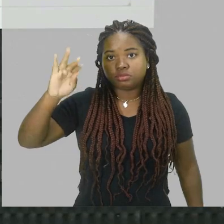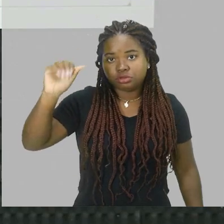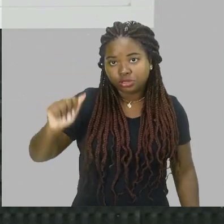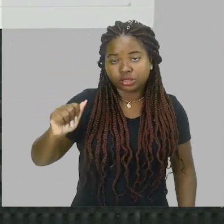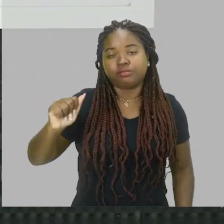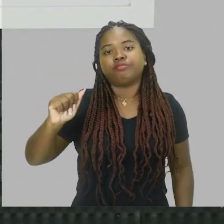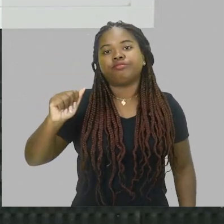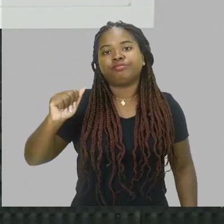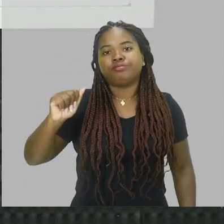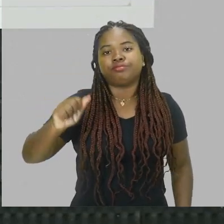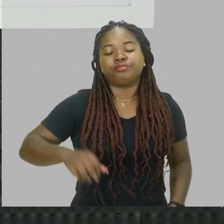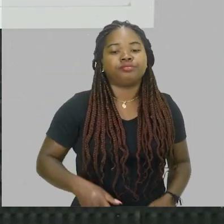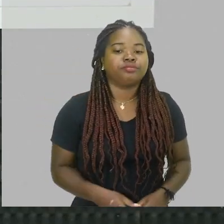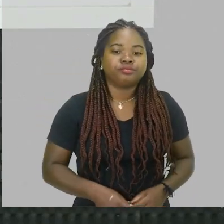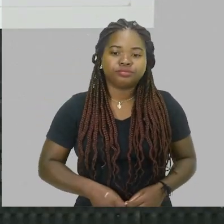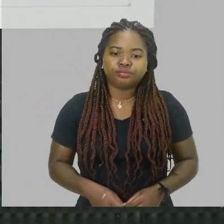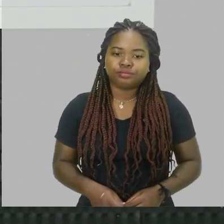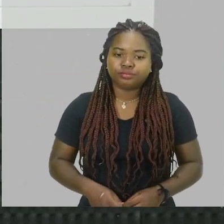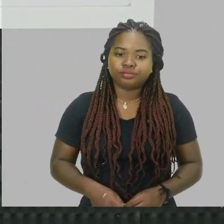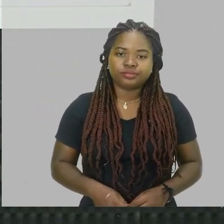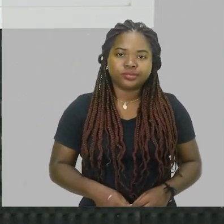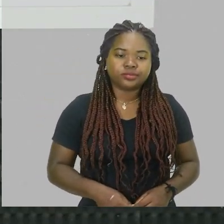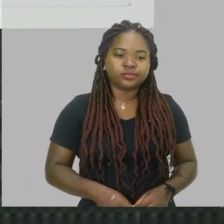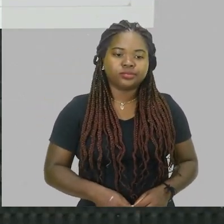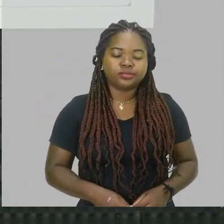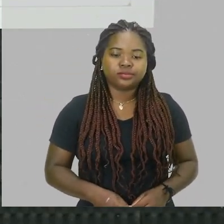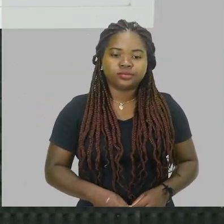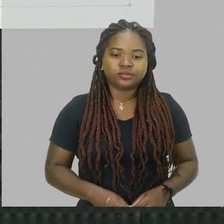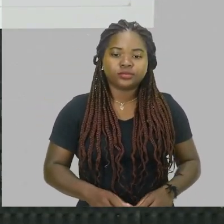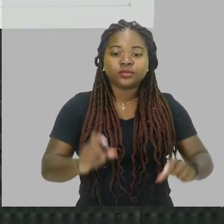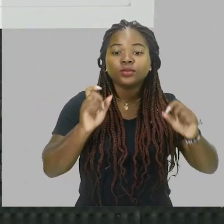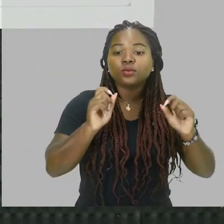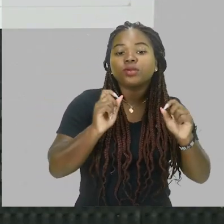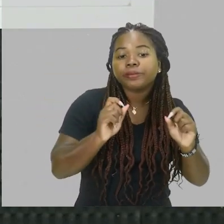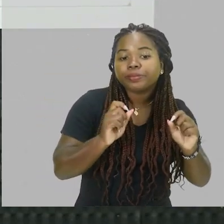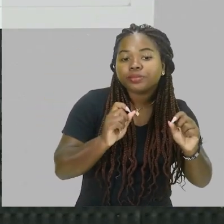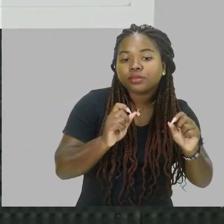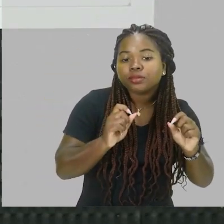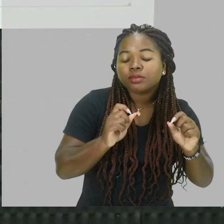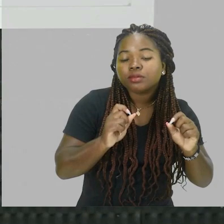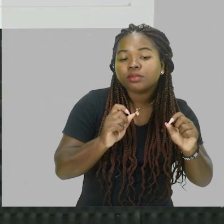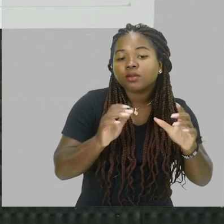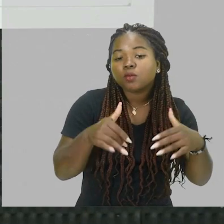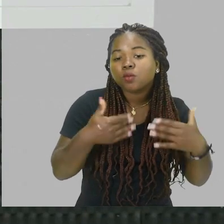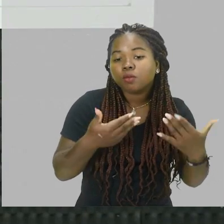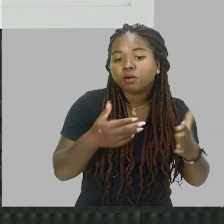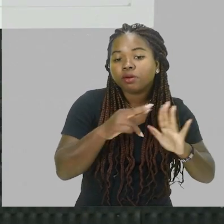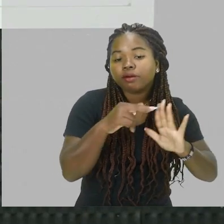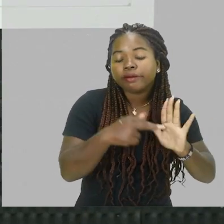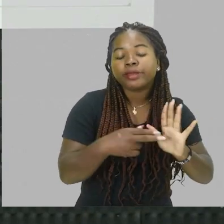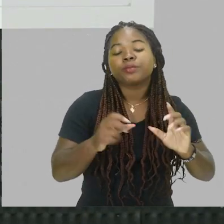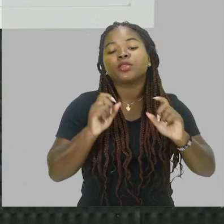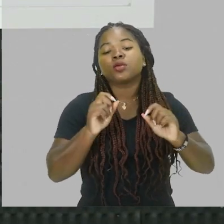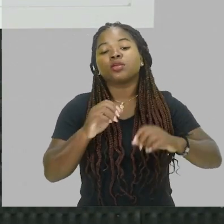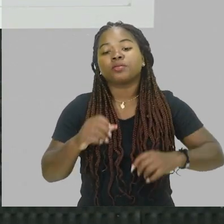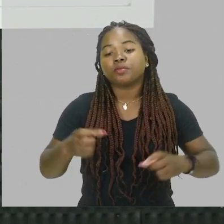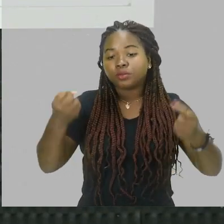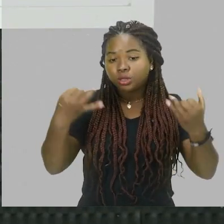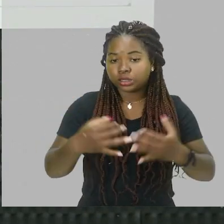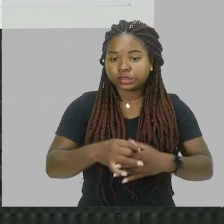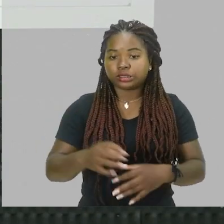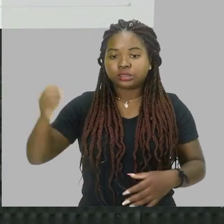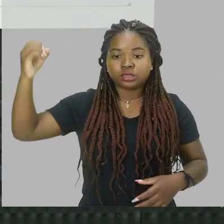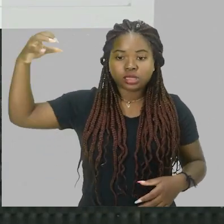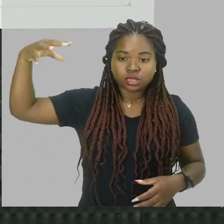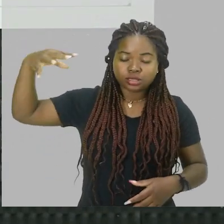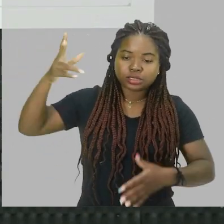dentro da óptica geométrica, certo? O primeiro é que a luz ela sempre se propaga em